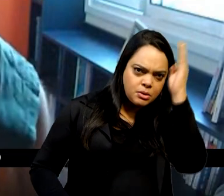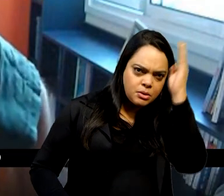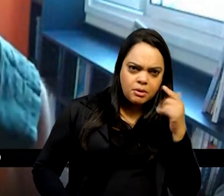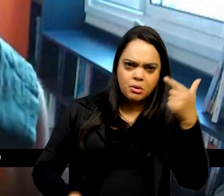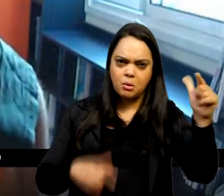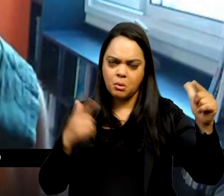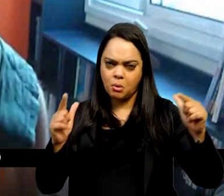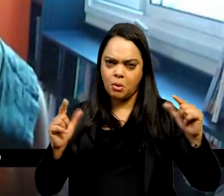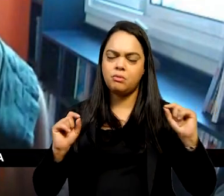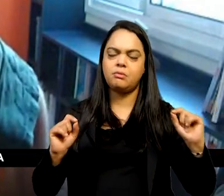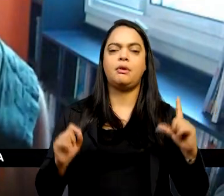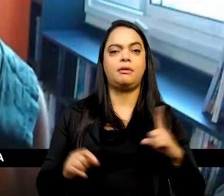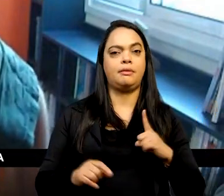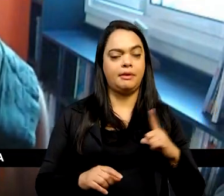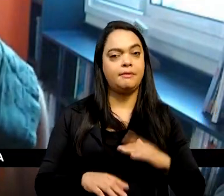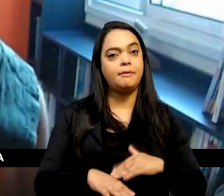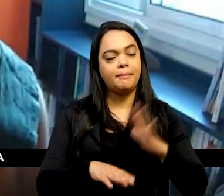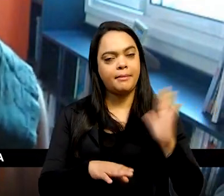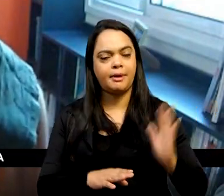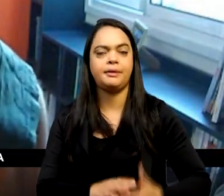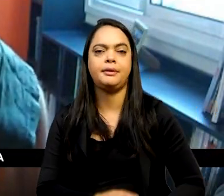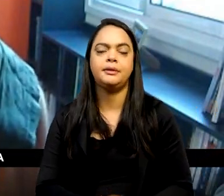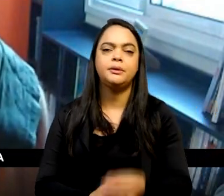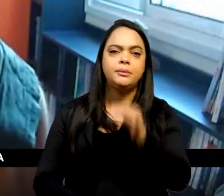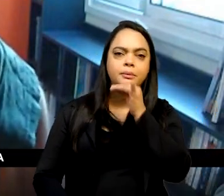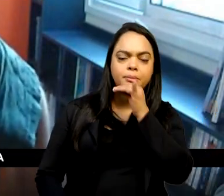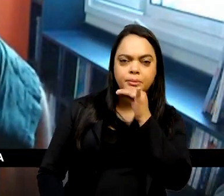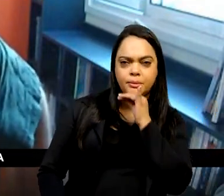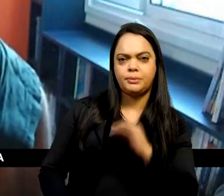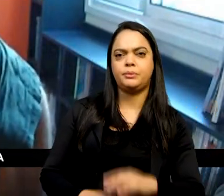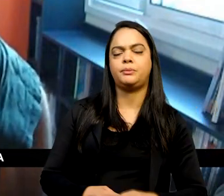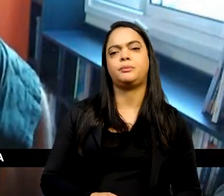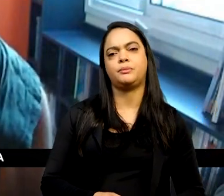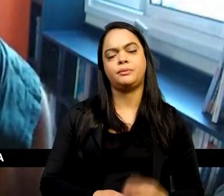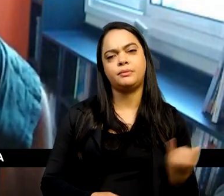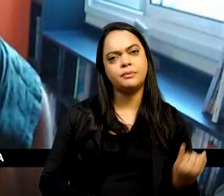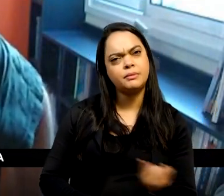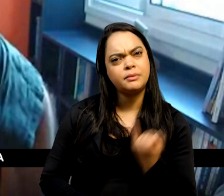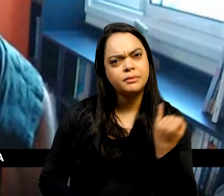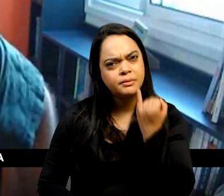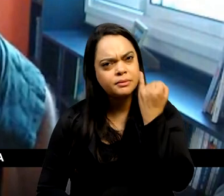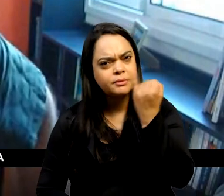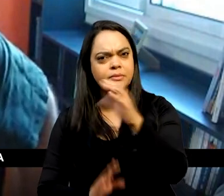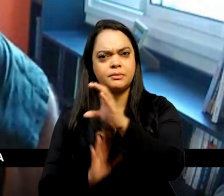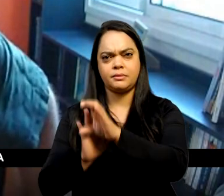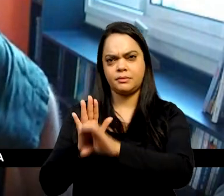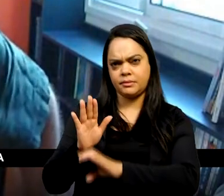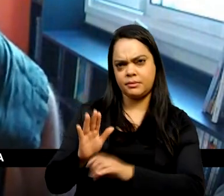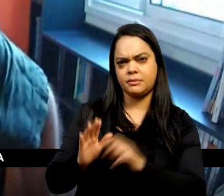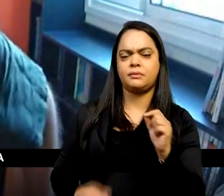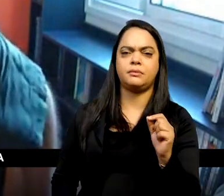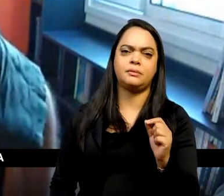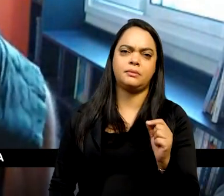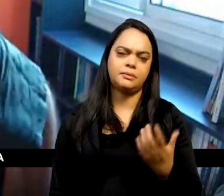contundentes. Então, tem, por exemplo, o importantíssimo capítulo da Emília Viotti da Costa, uma historiadora